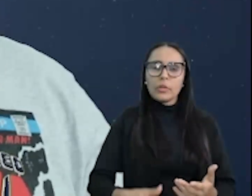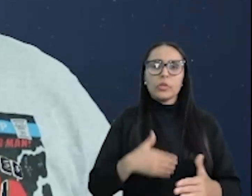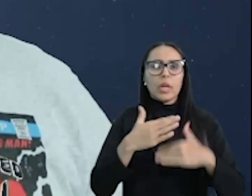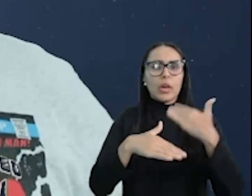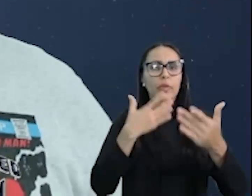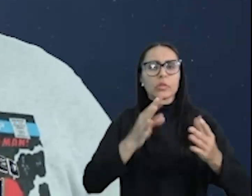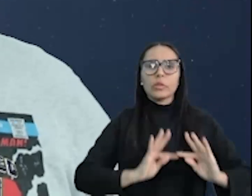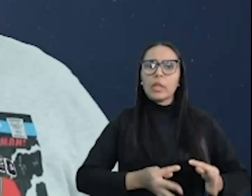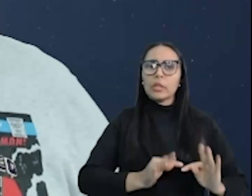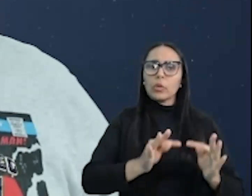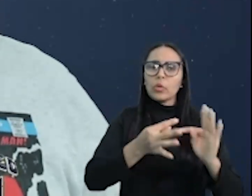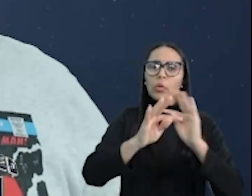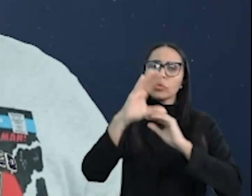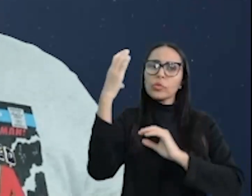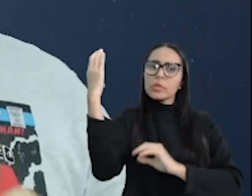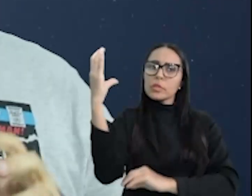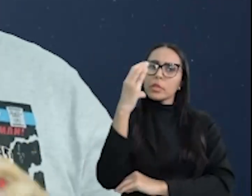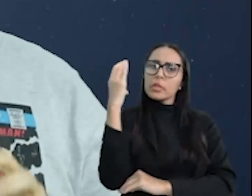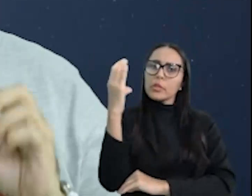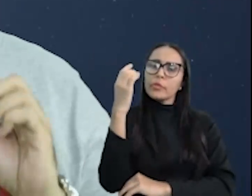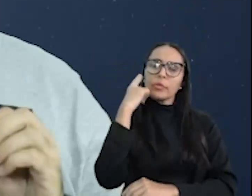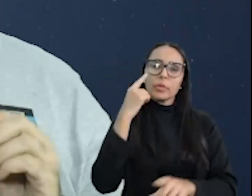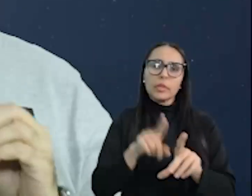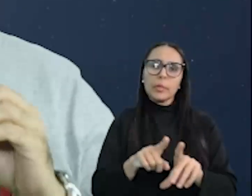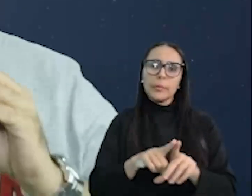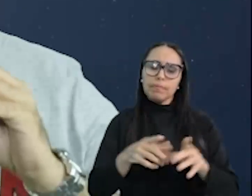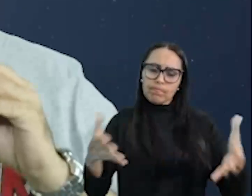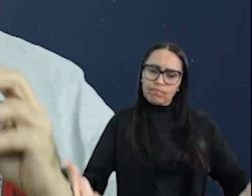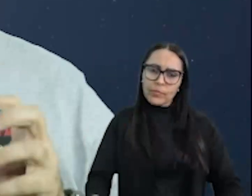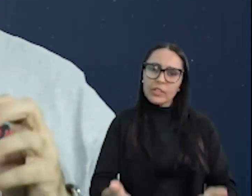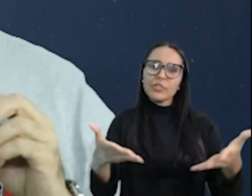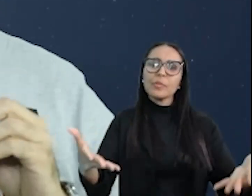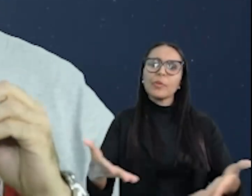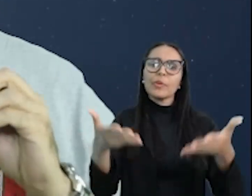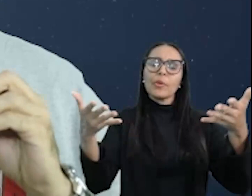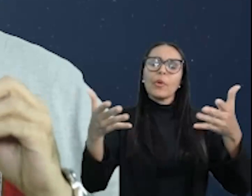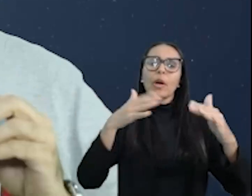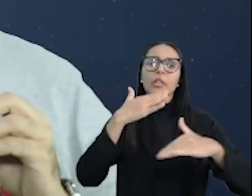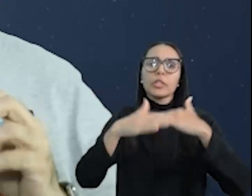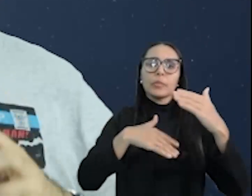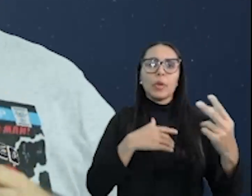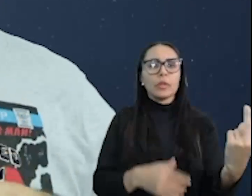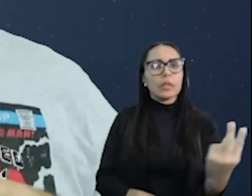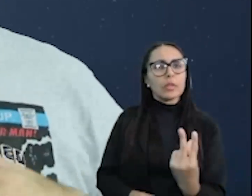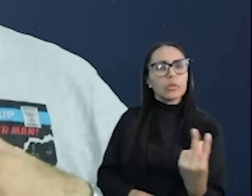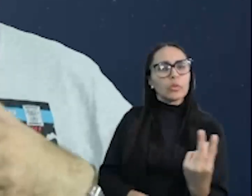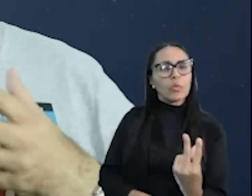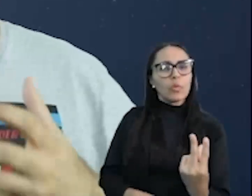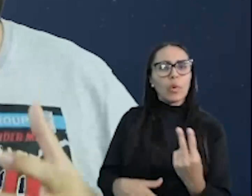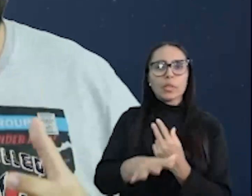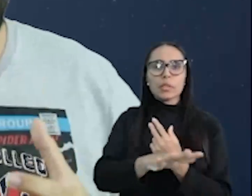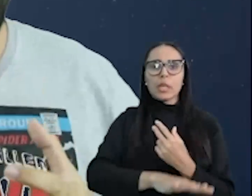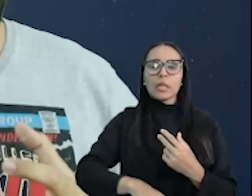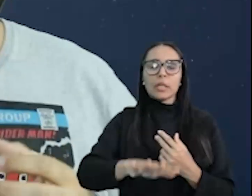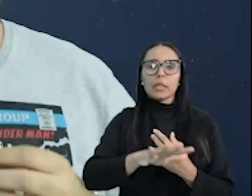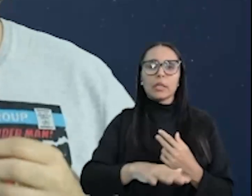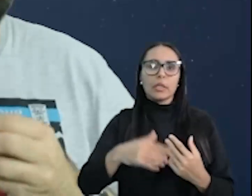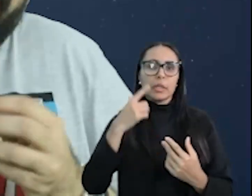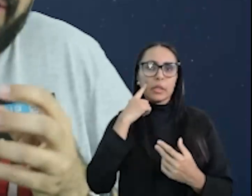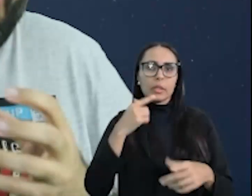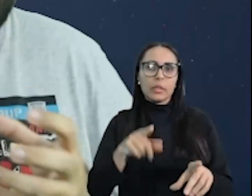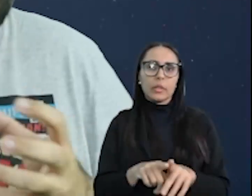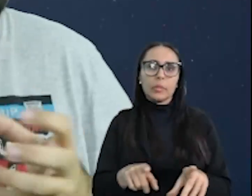tecnológicos e científicos. A guerra estimulou avanços nessas duas áreas e nos legou